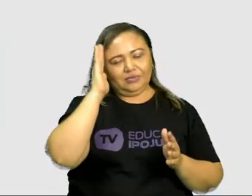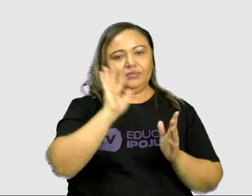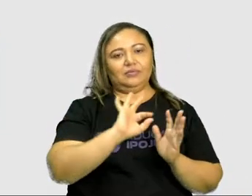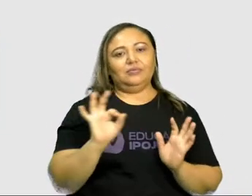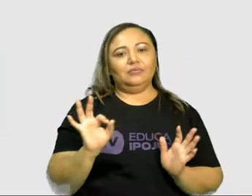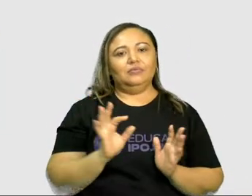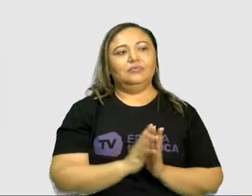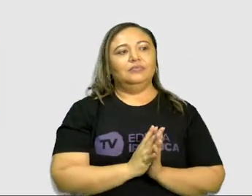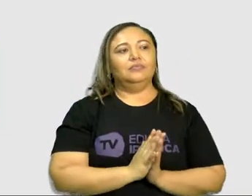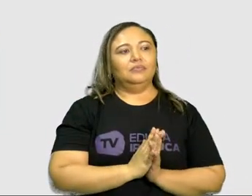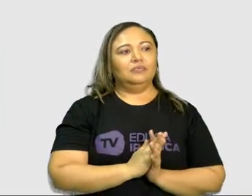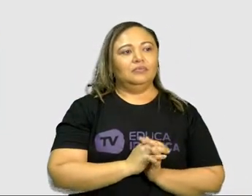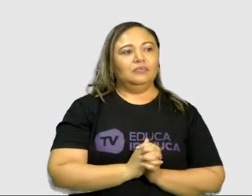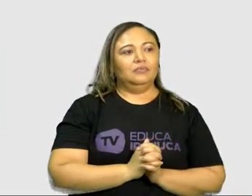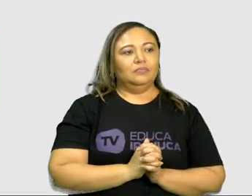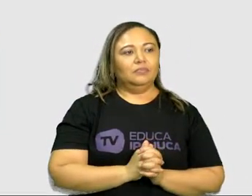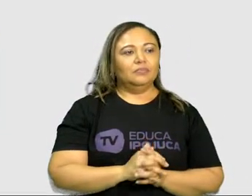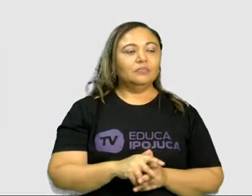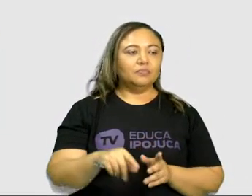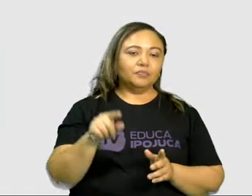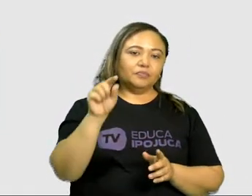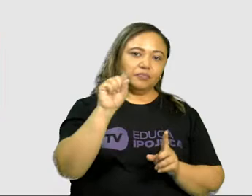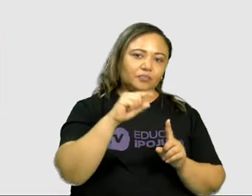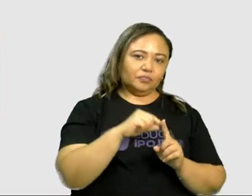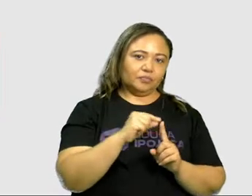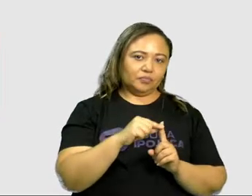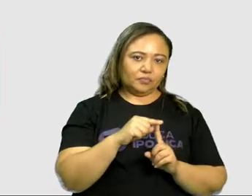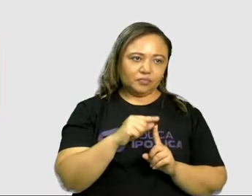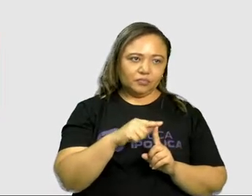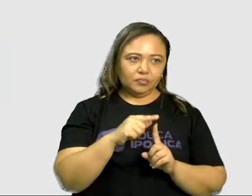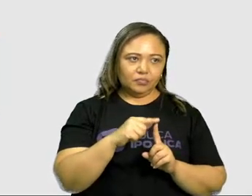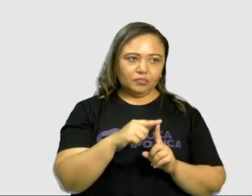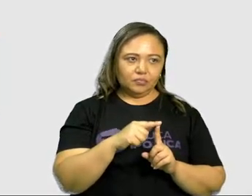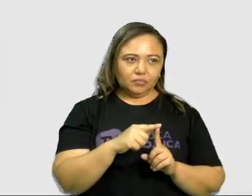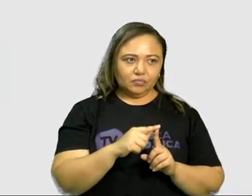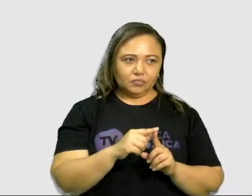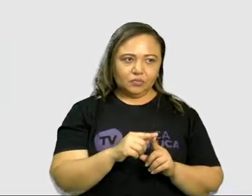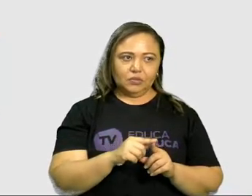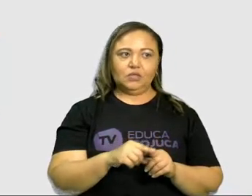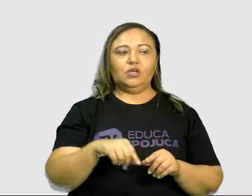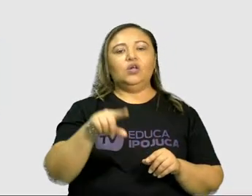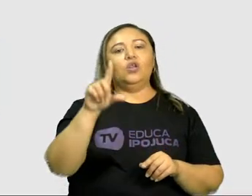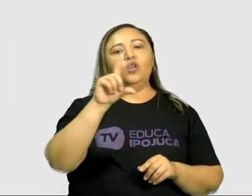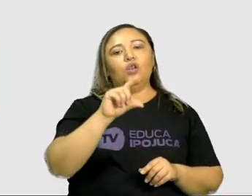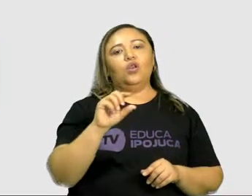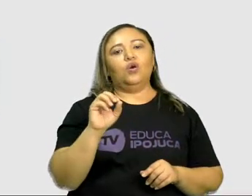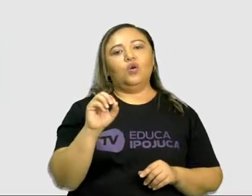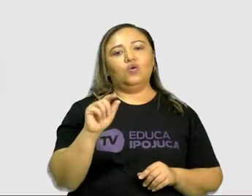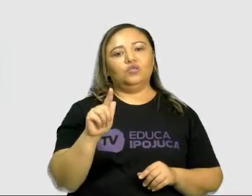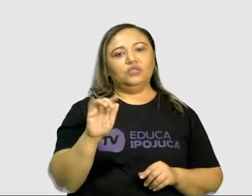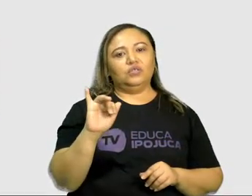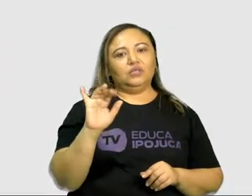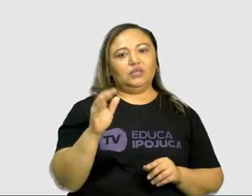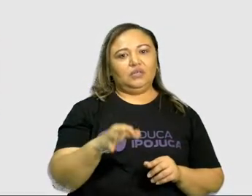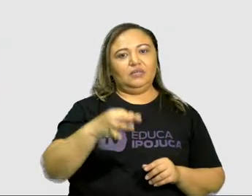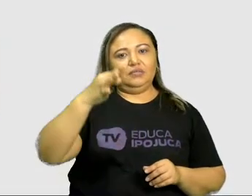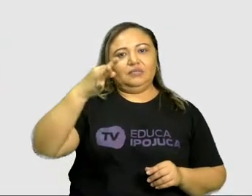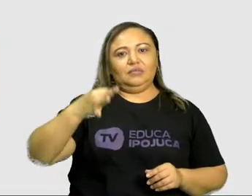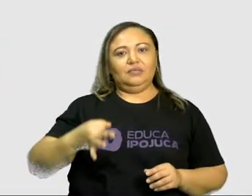significado, tá bom? Então eu tenho modalizações lógicas, que expressam